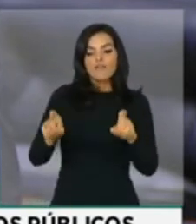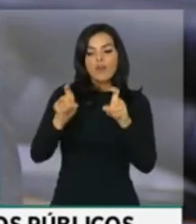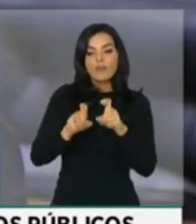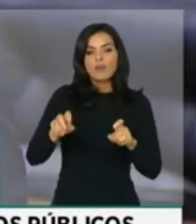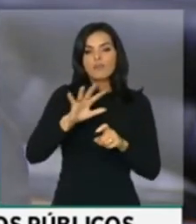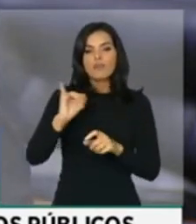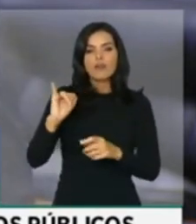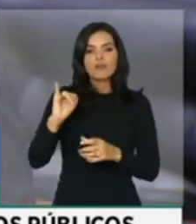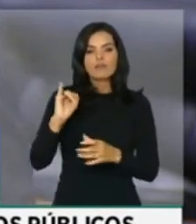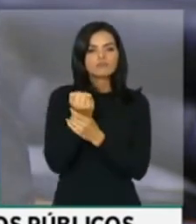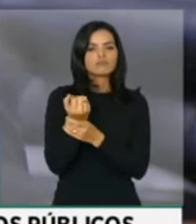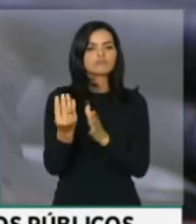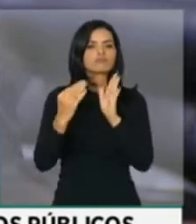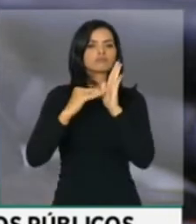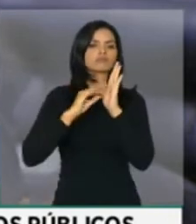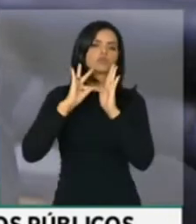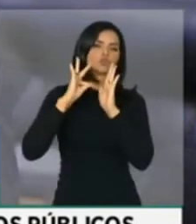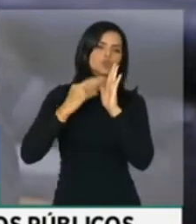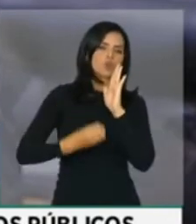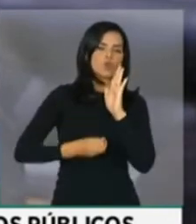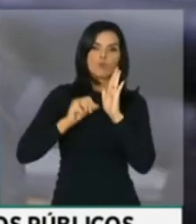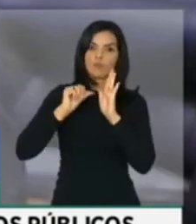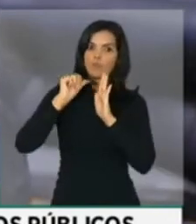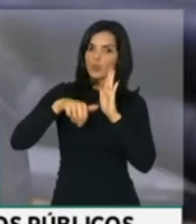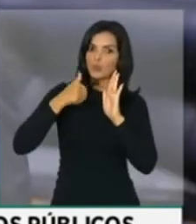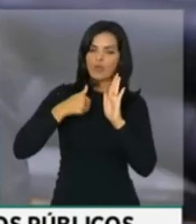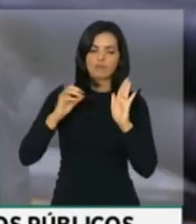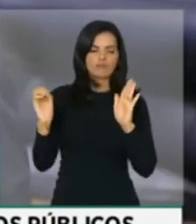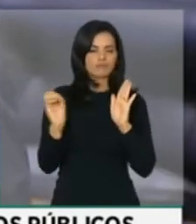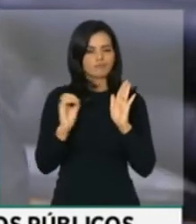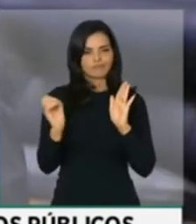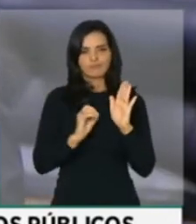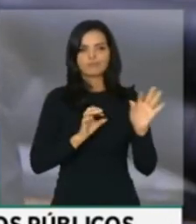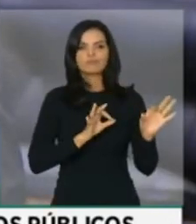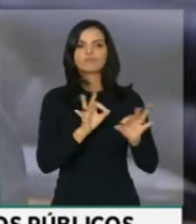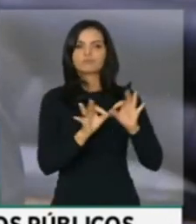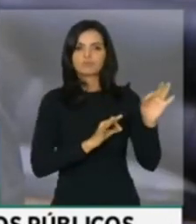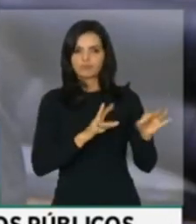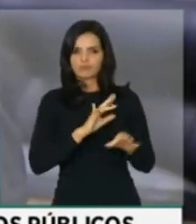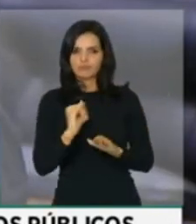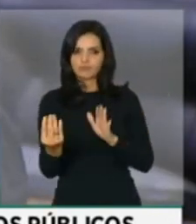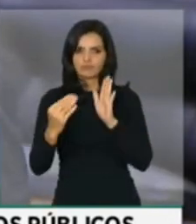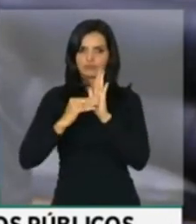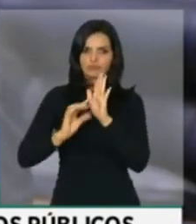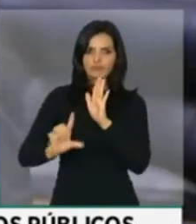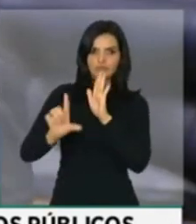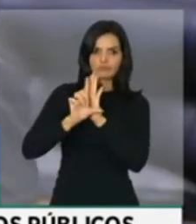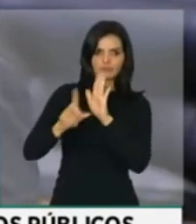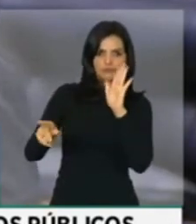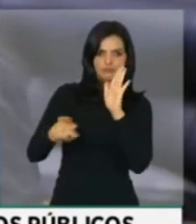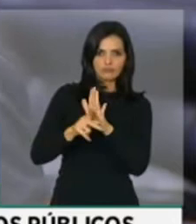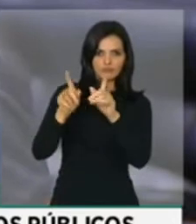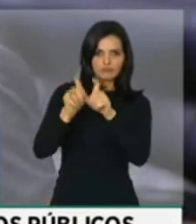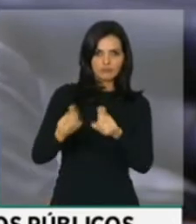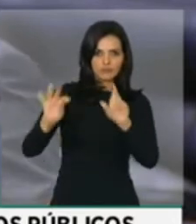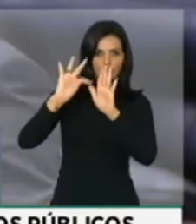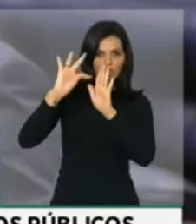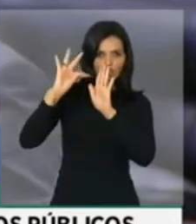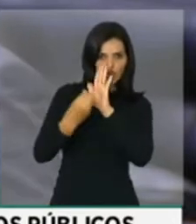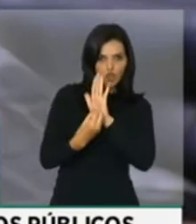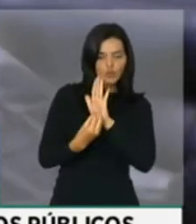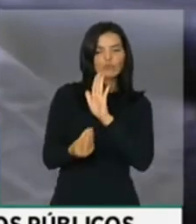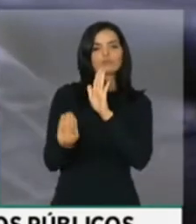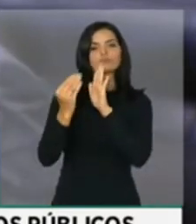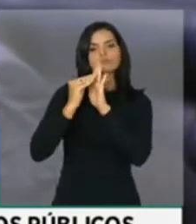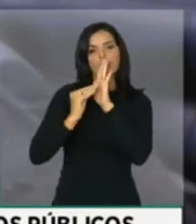integralmente. Não haverá alteração, o plano trará o texto da lei de informática integralmente. Ainda